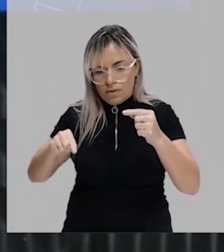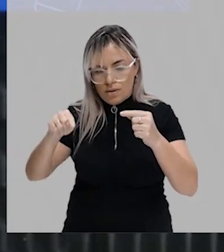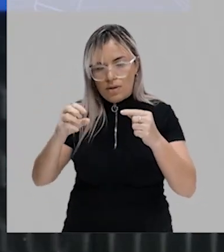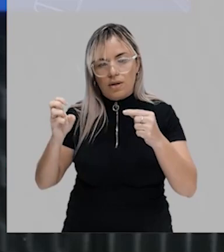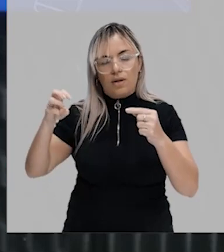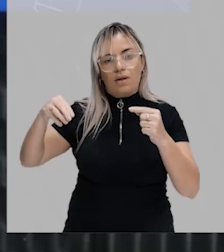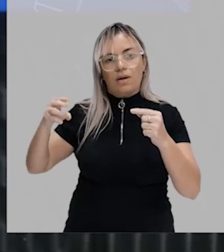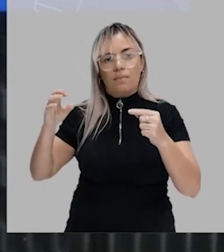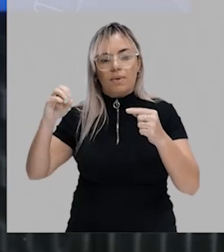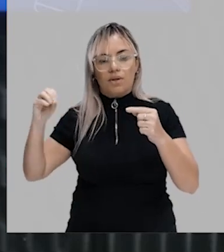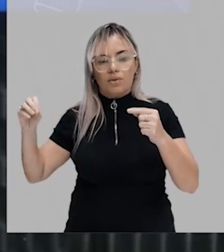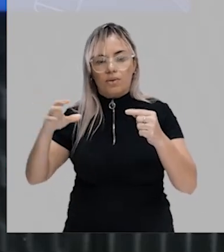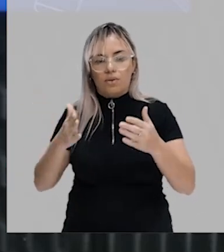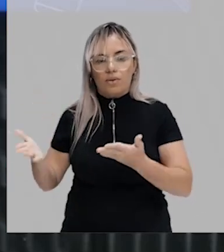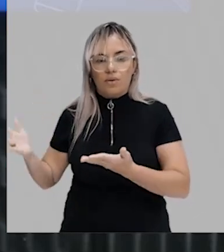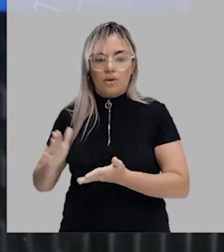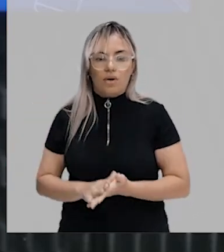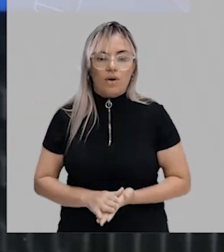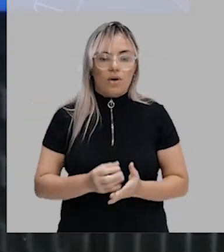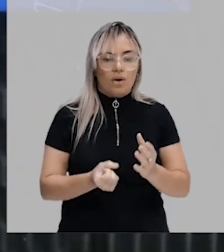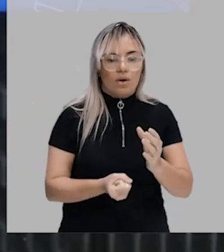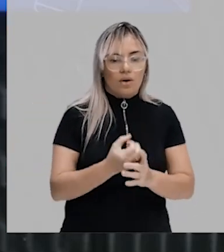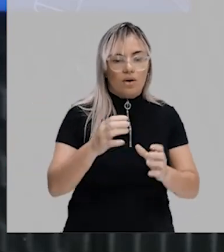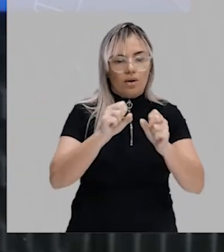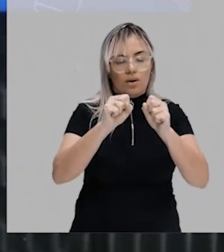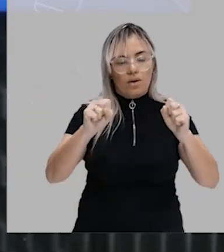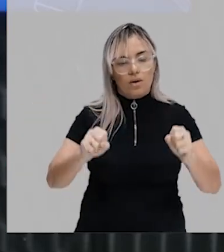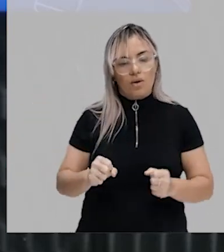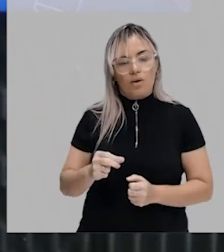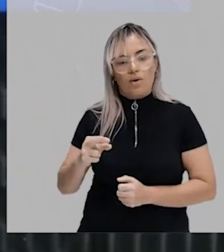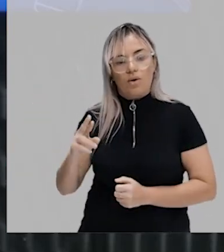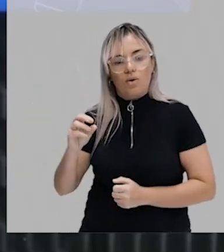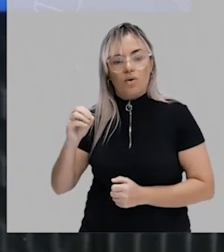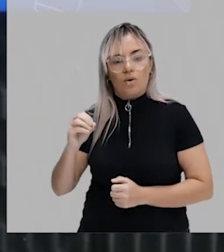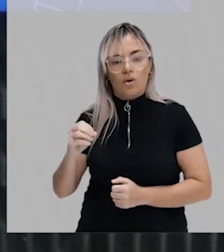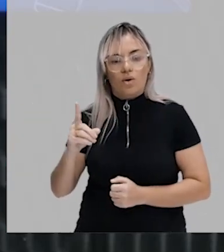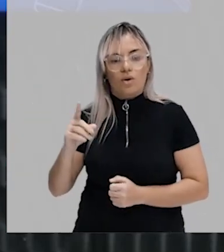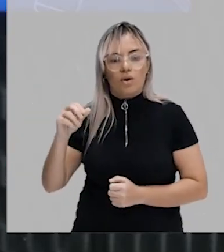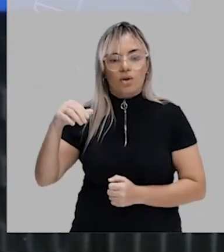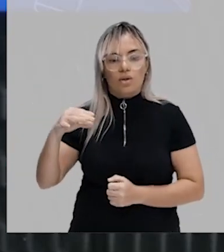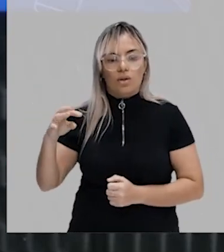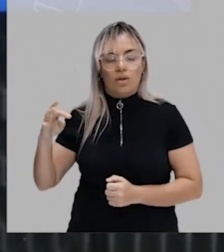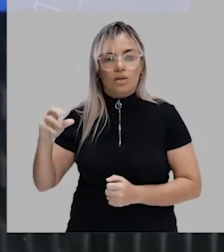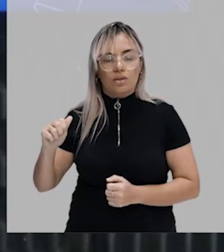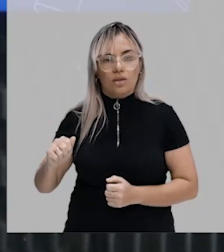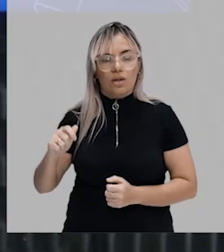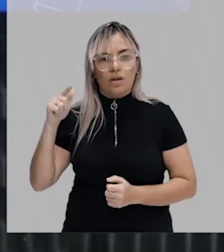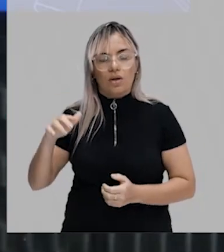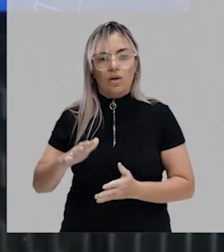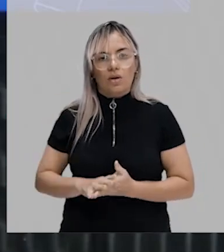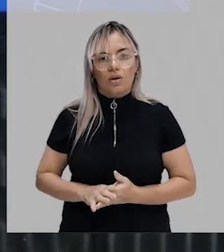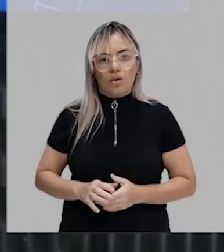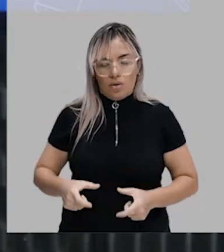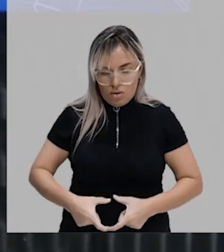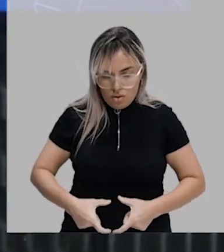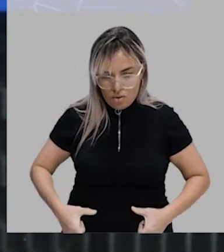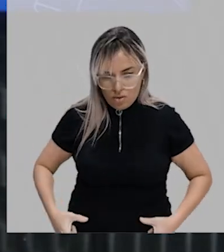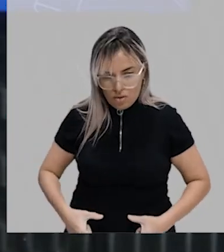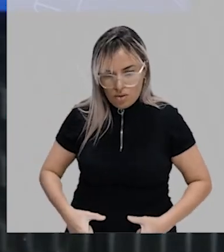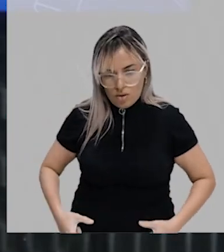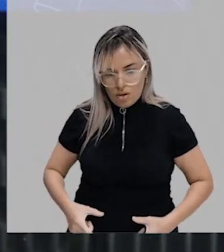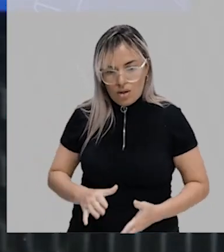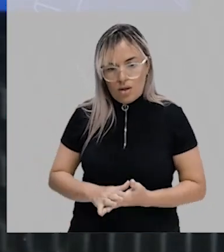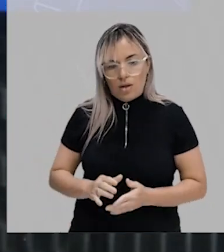urogenital embrionário. O é o sistema orogenital? Os rins, a parcela não significativa das